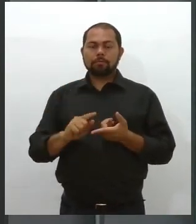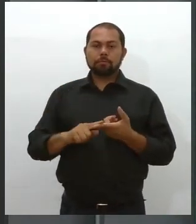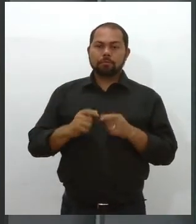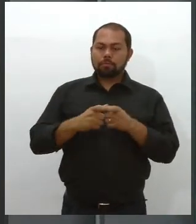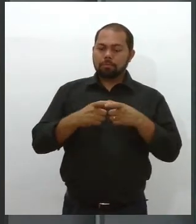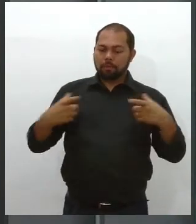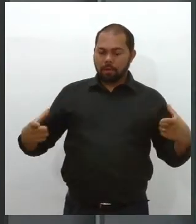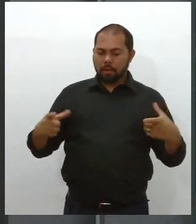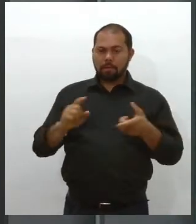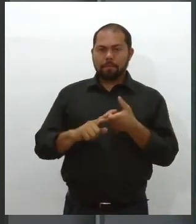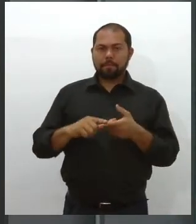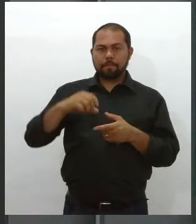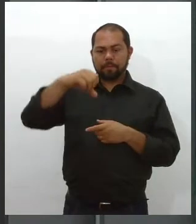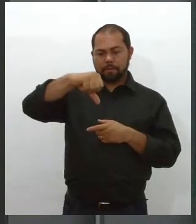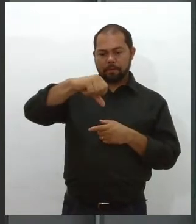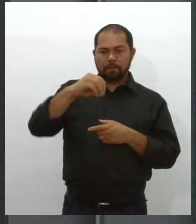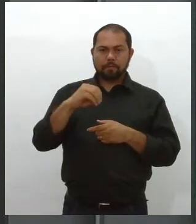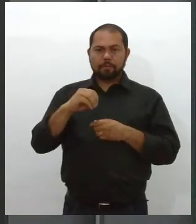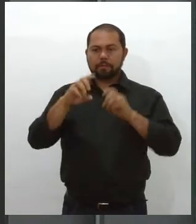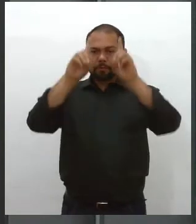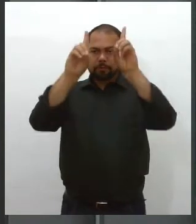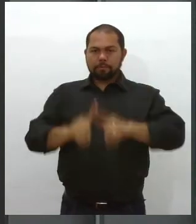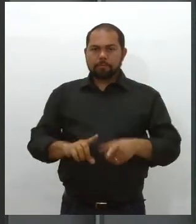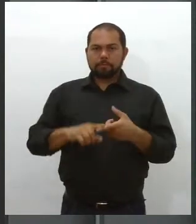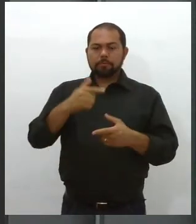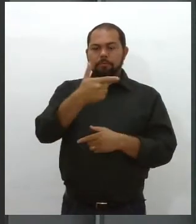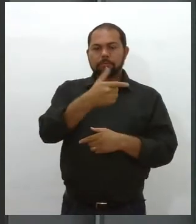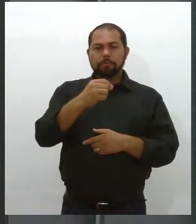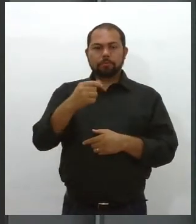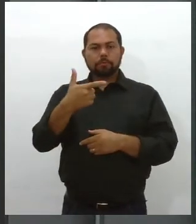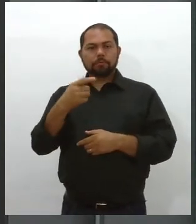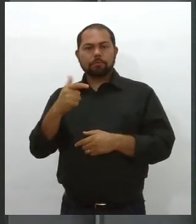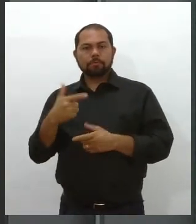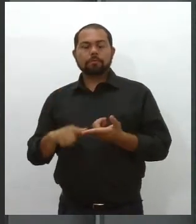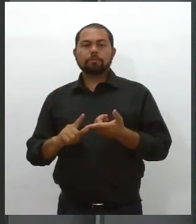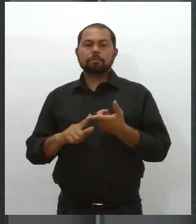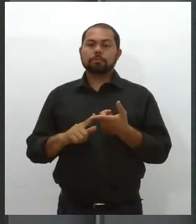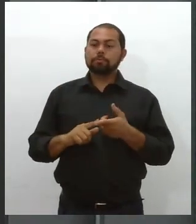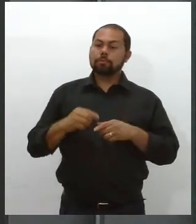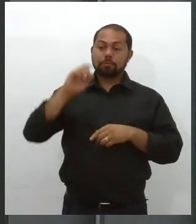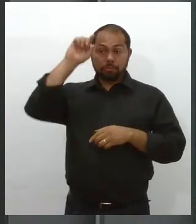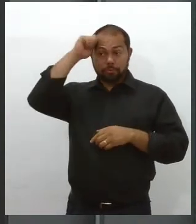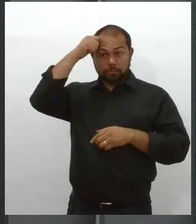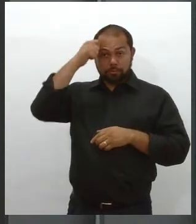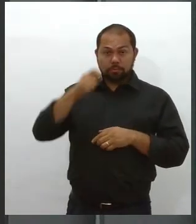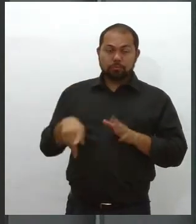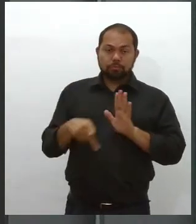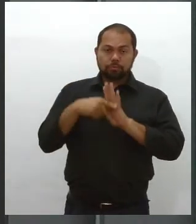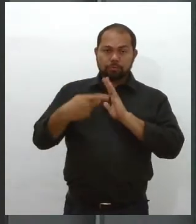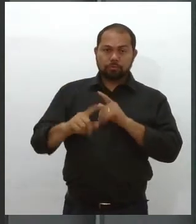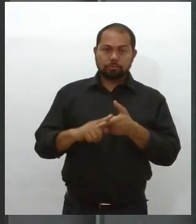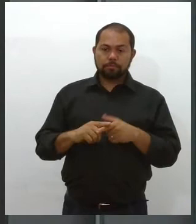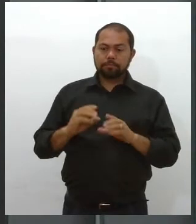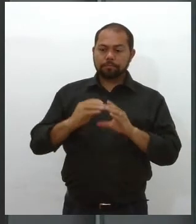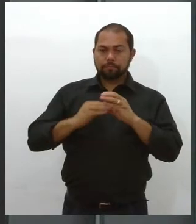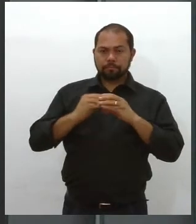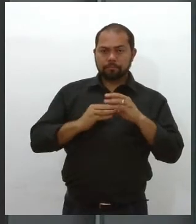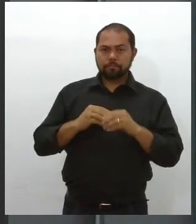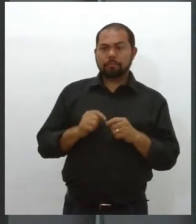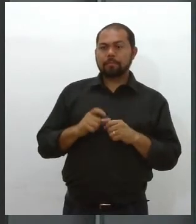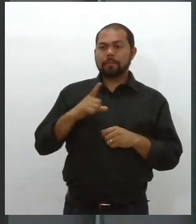90 para pessoas com deficiência e 202 destinadas a pessoas negras. O concurso será realizado em duas etapas.